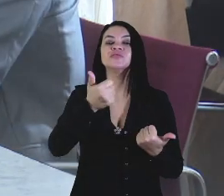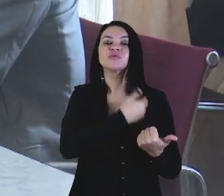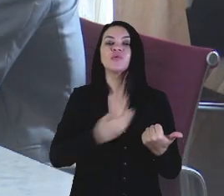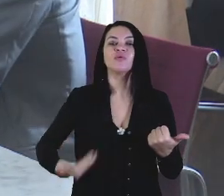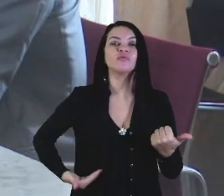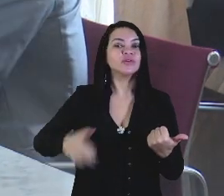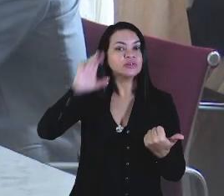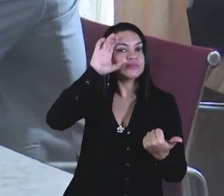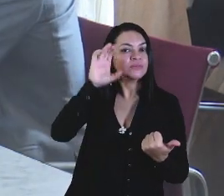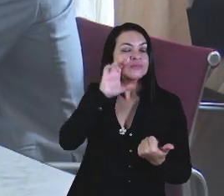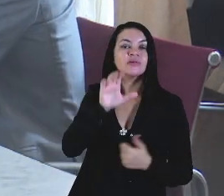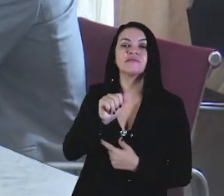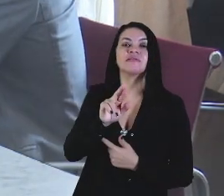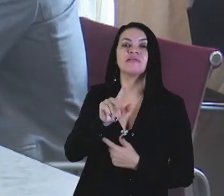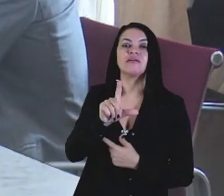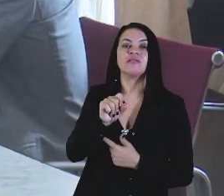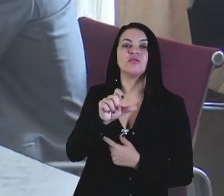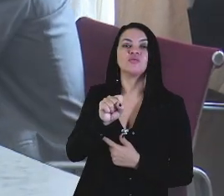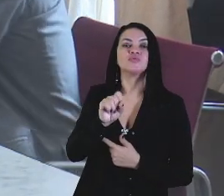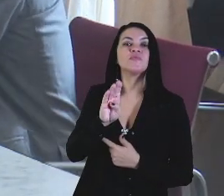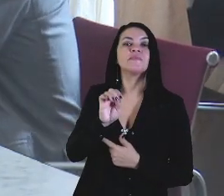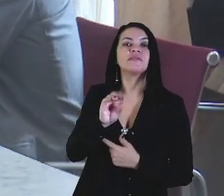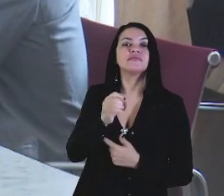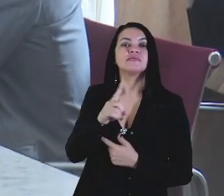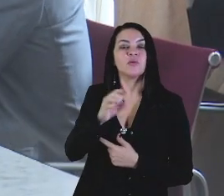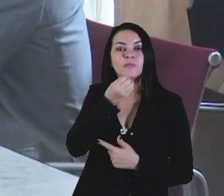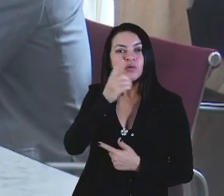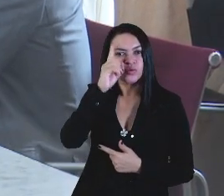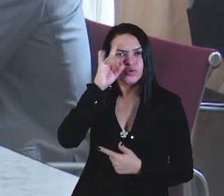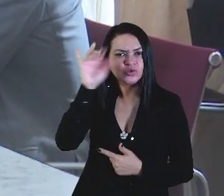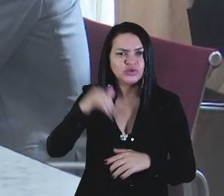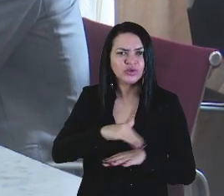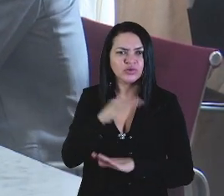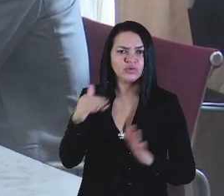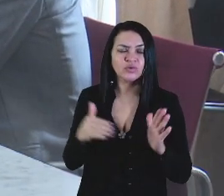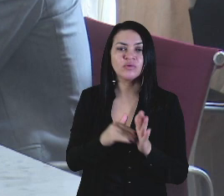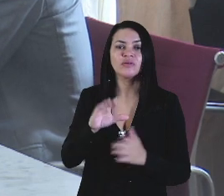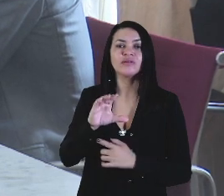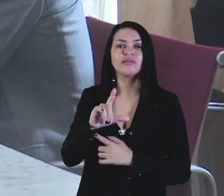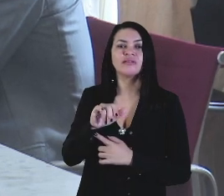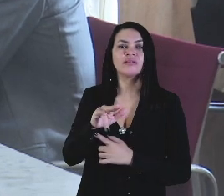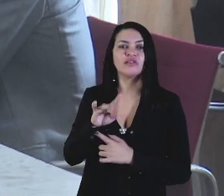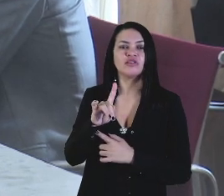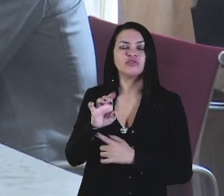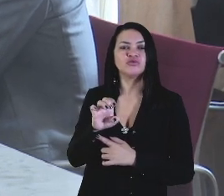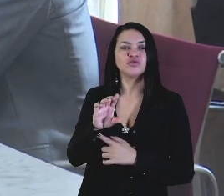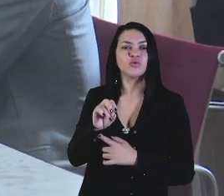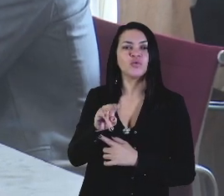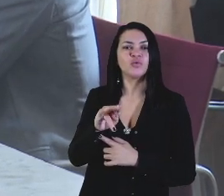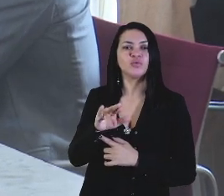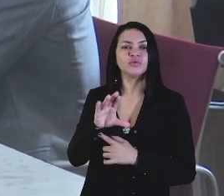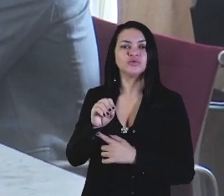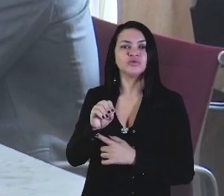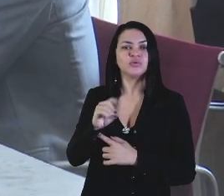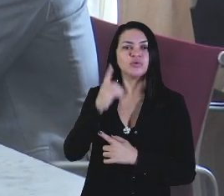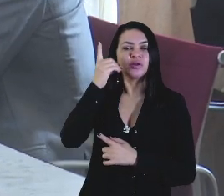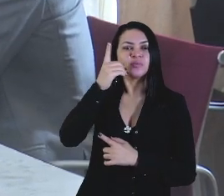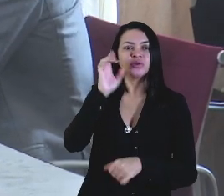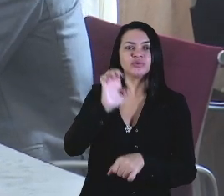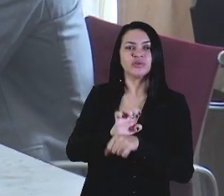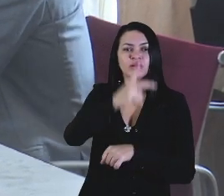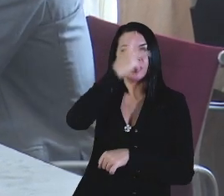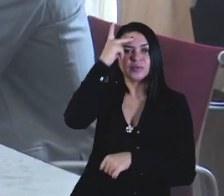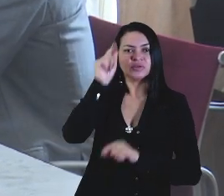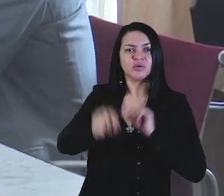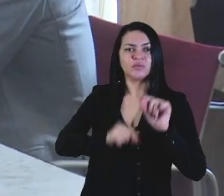Carlos Brandão. Bom dia, senhora Cleide Coutinho, deputado estadual, na pessoa de